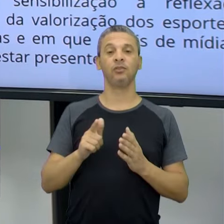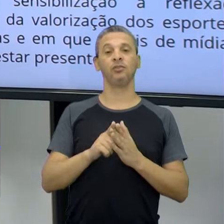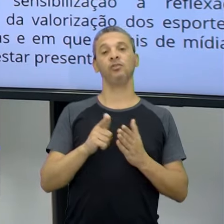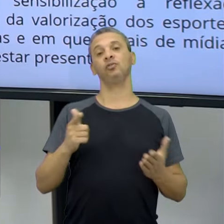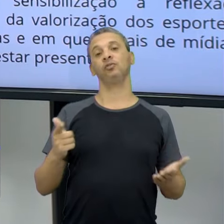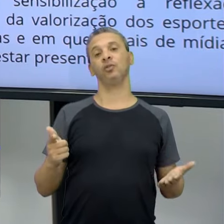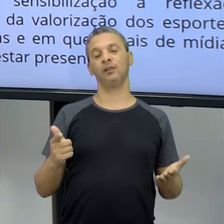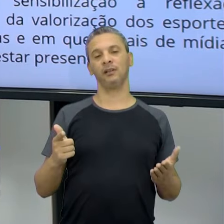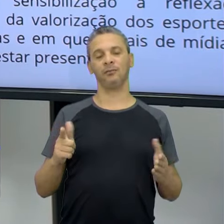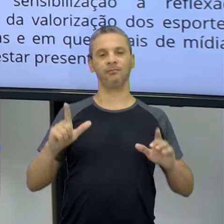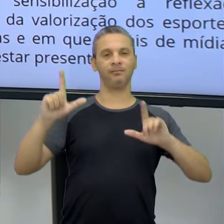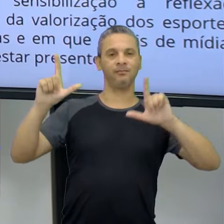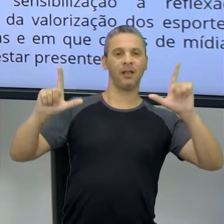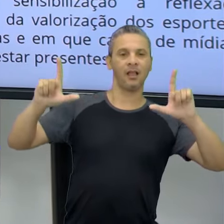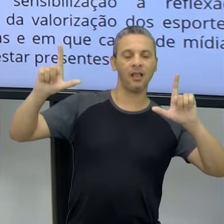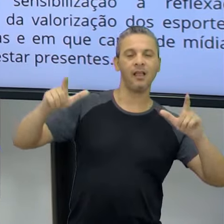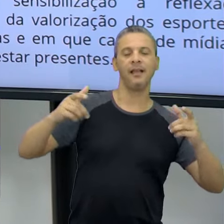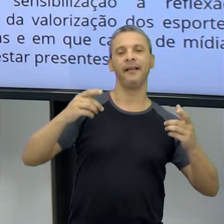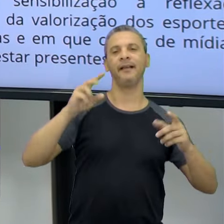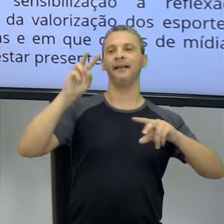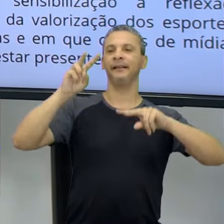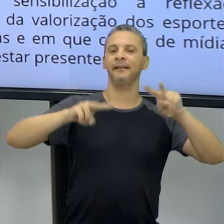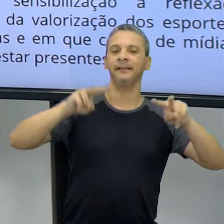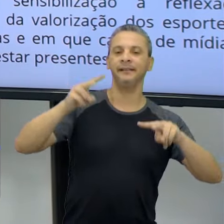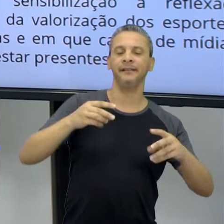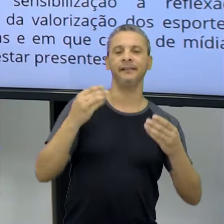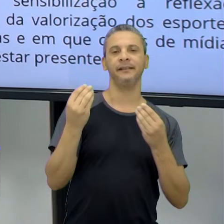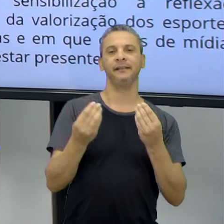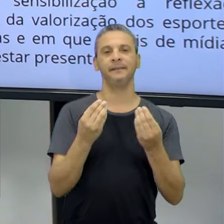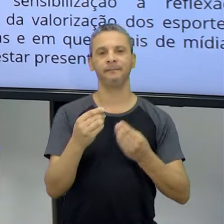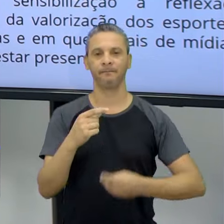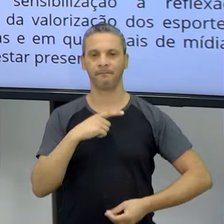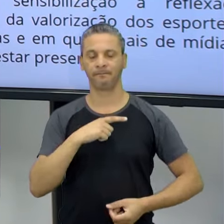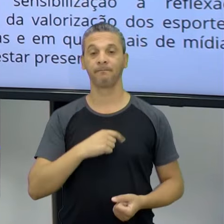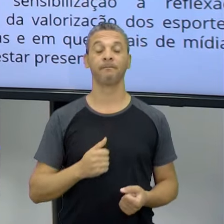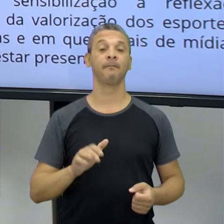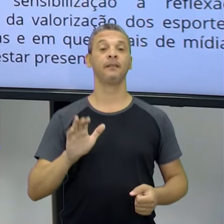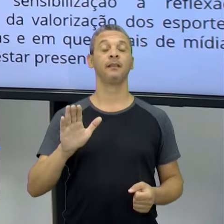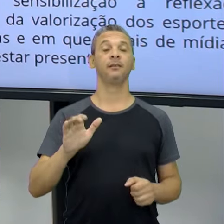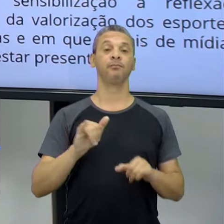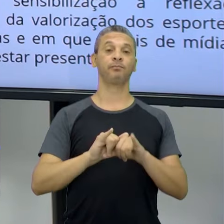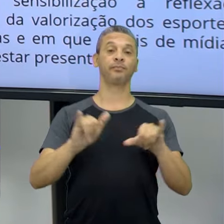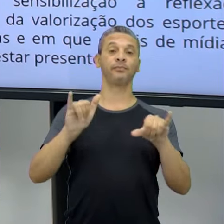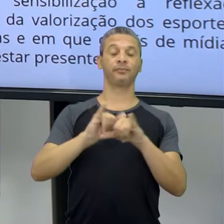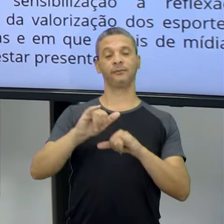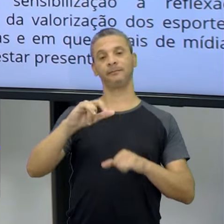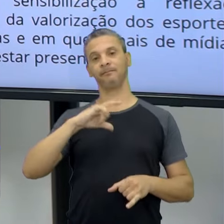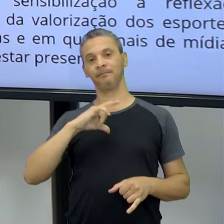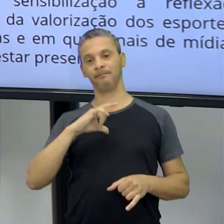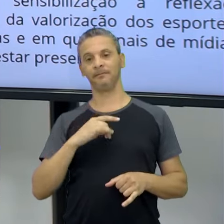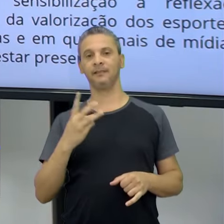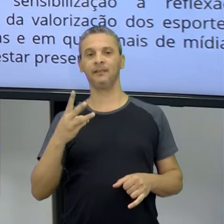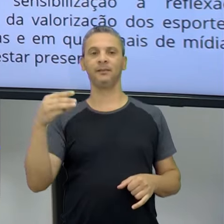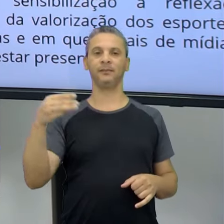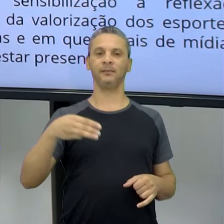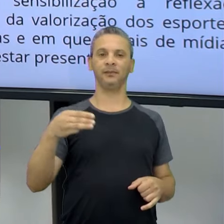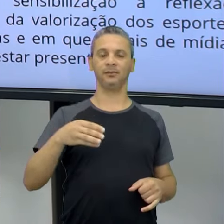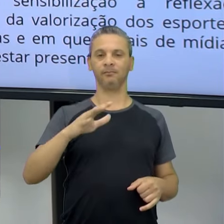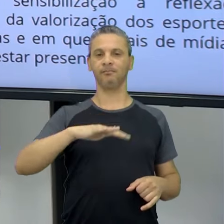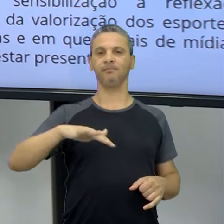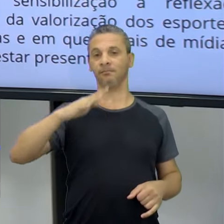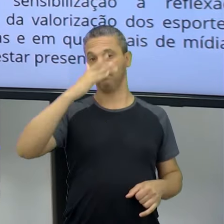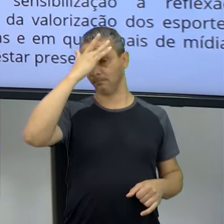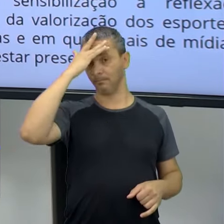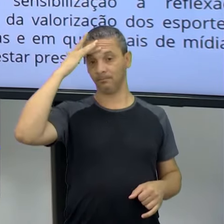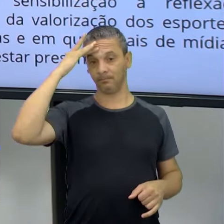está lá, o jornal televisivo, né? Está lá acontecendo aquela uma hora, meia hora de notícia, para a notícia e daqueles três minutinhos vem o cronista.